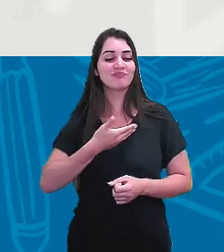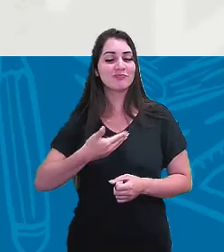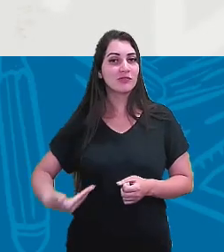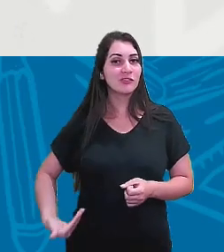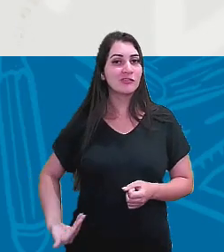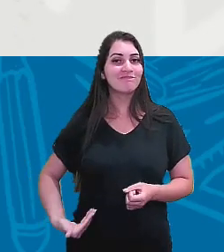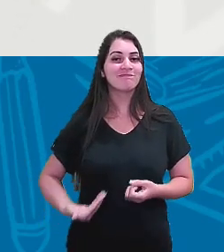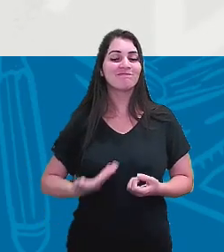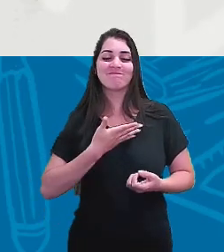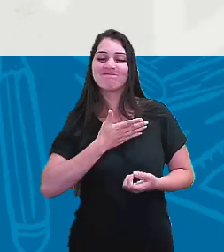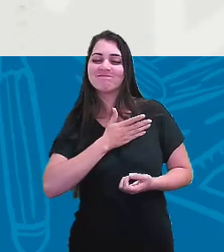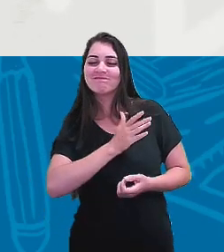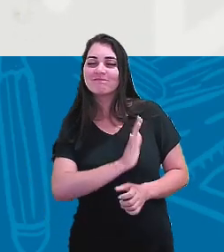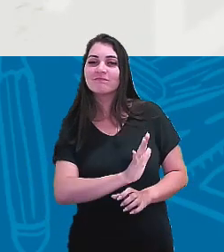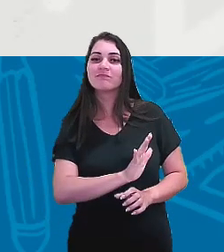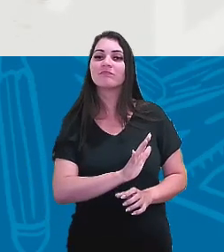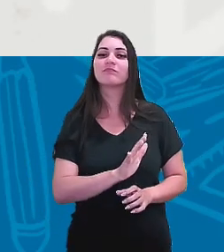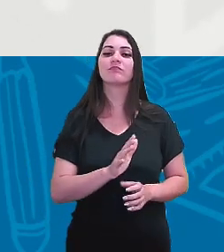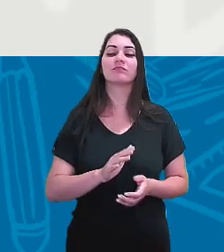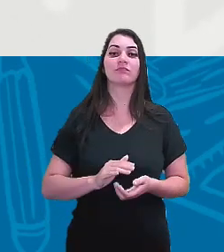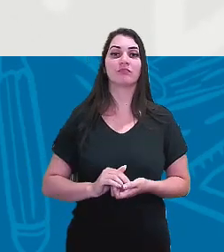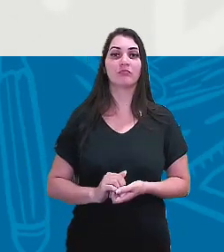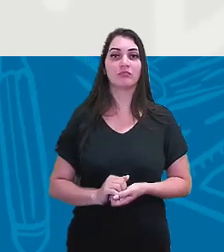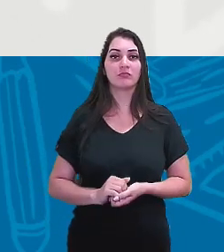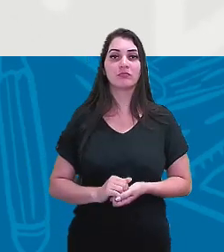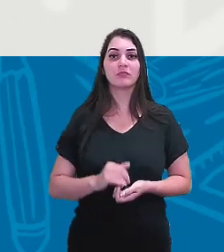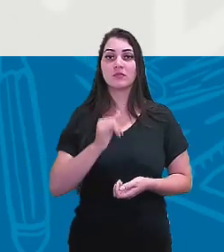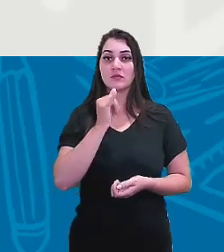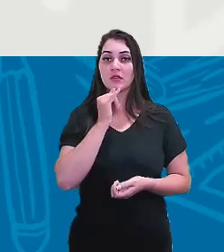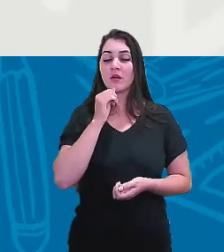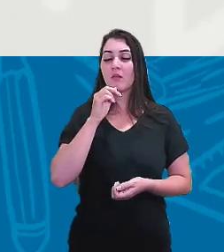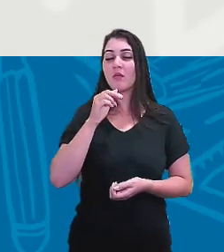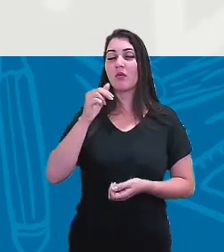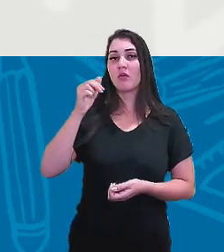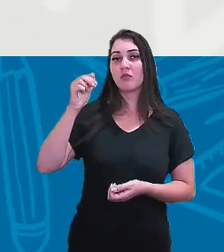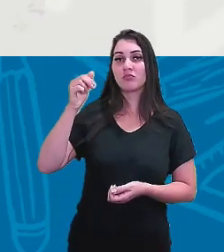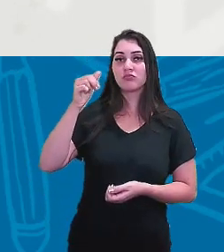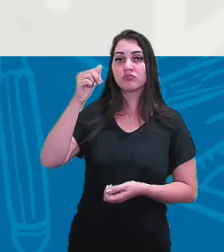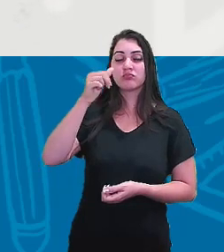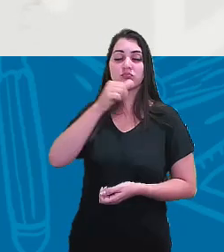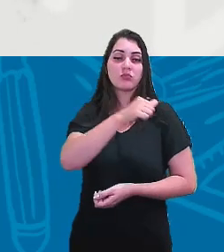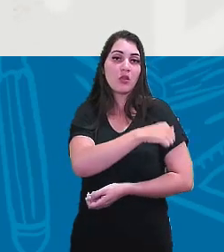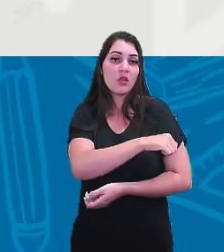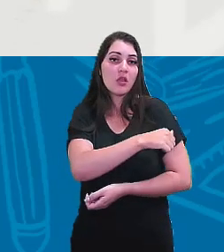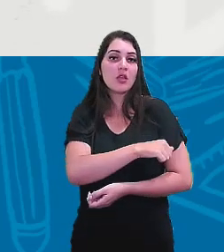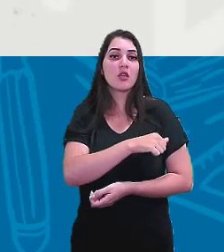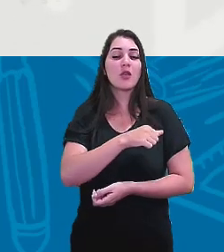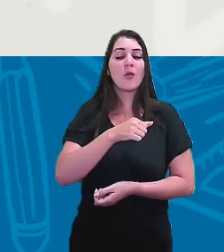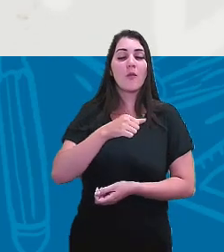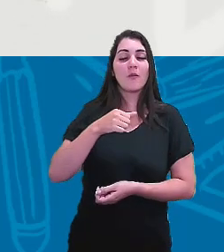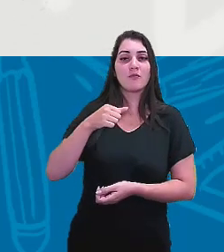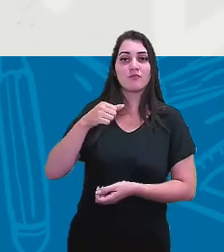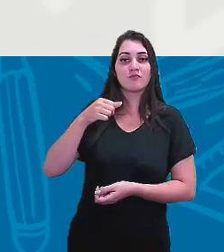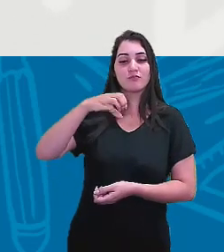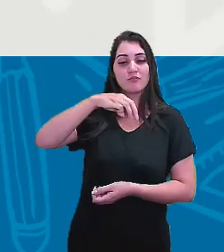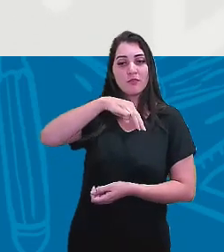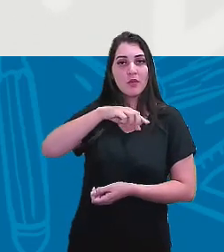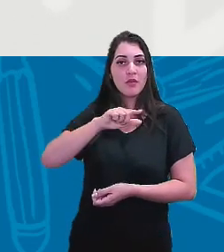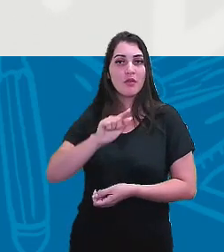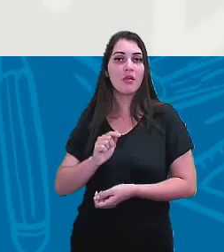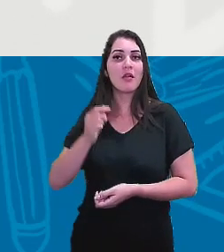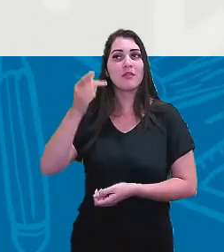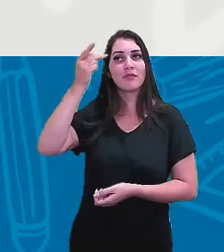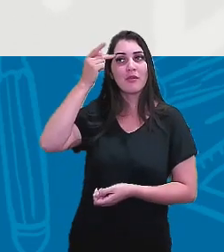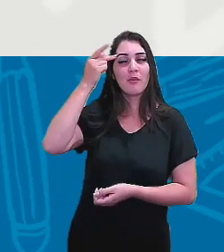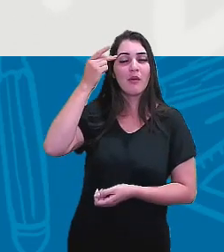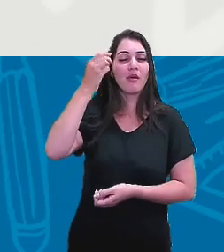que não estavam nesse eixo Rio, Minas, Rio, São Paulo, Minas. Então, a